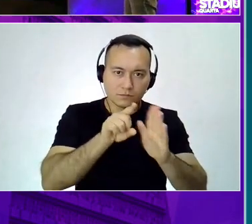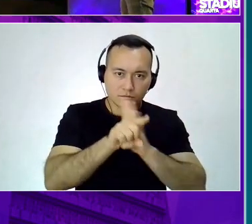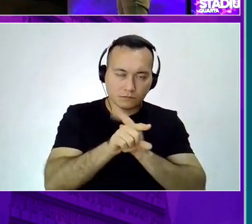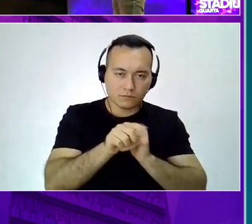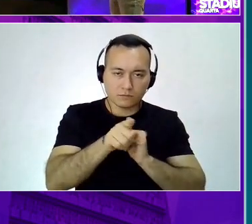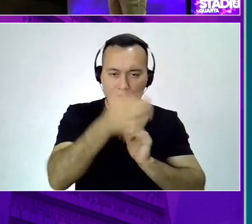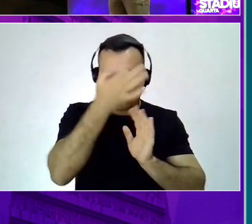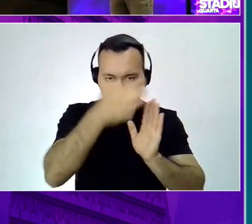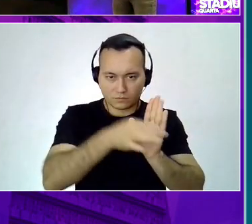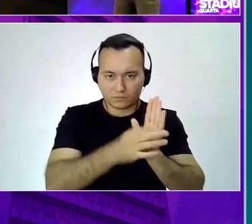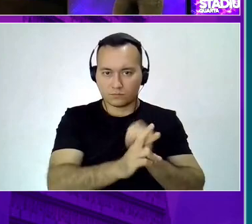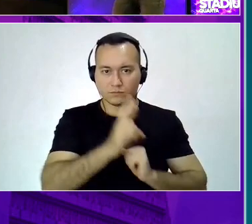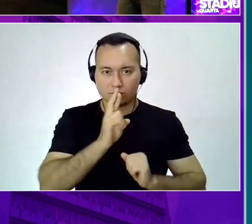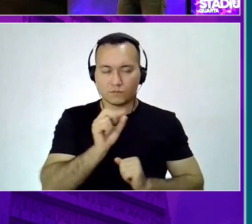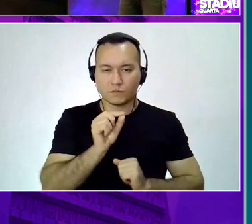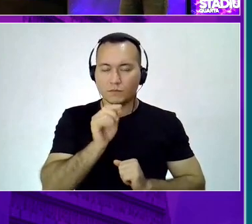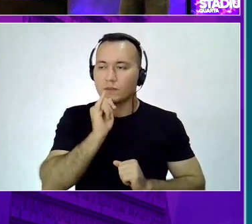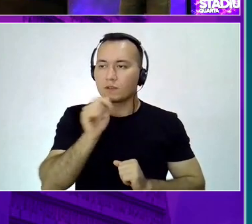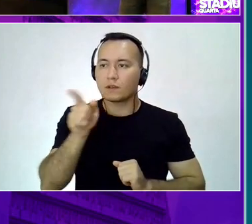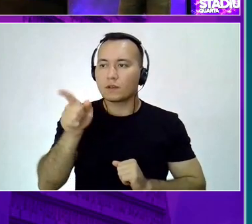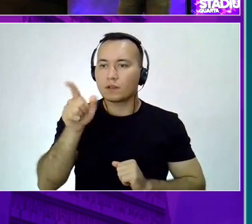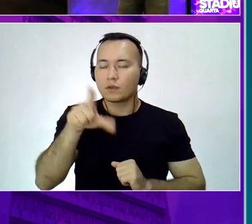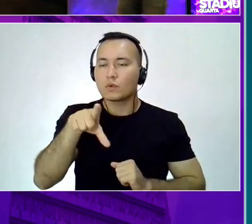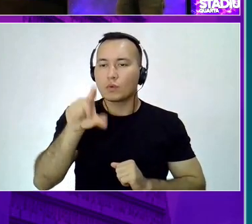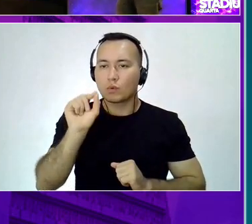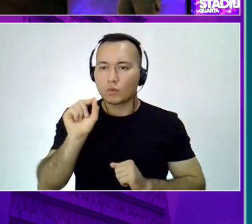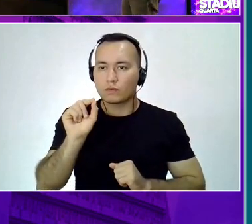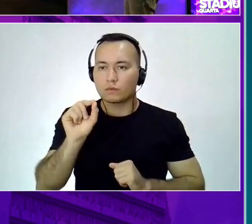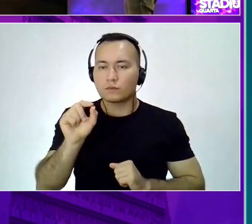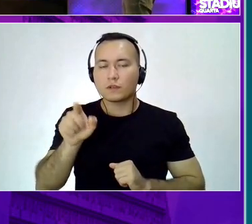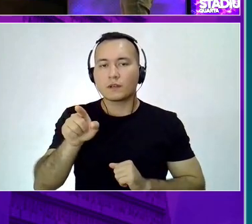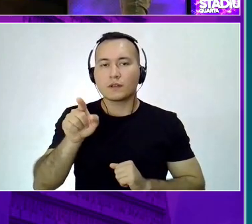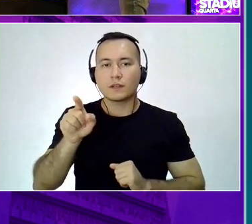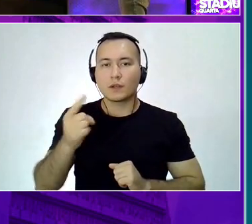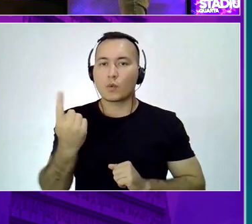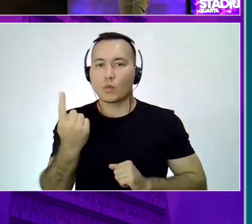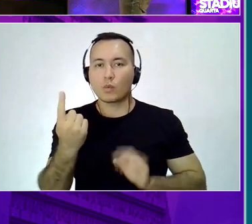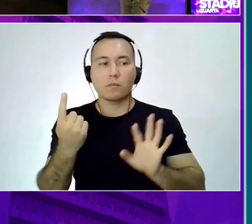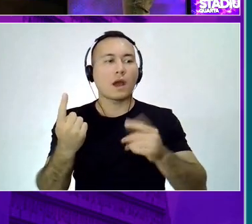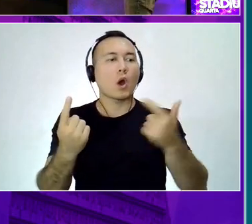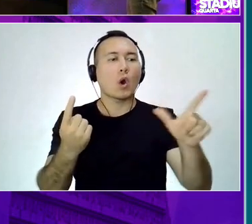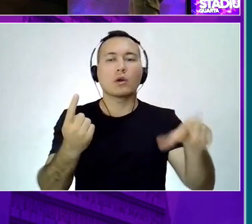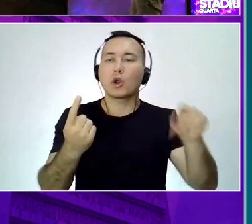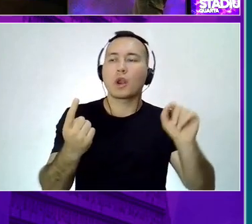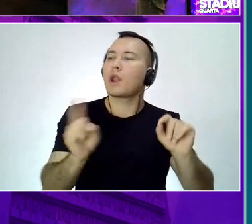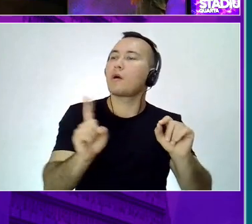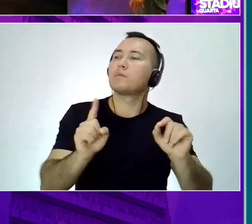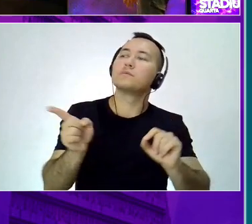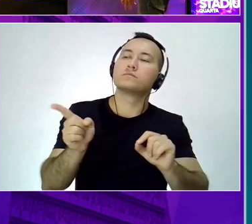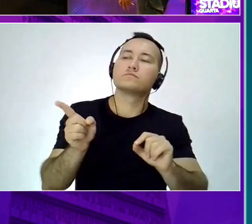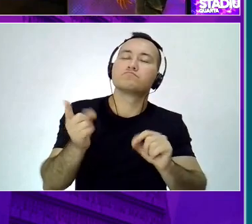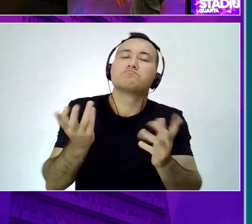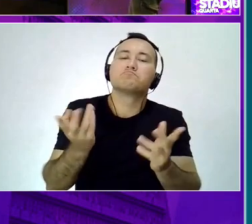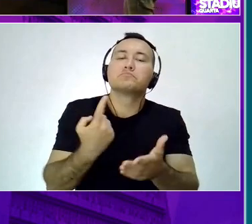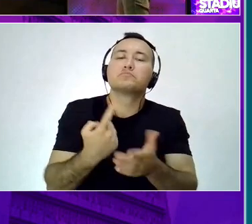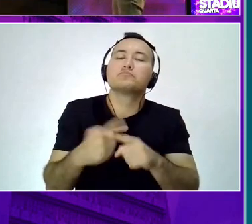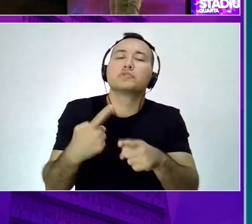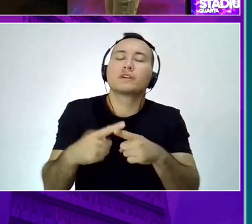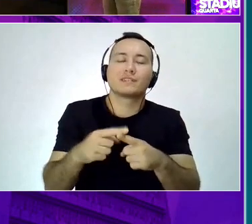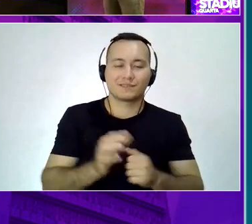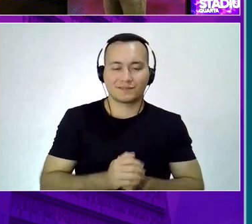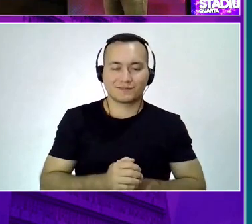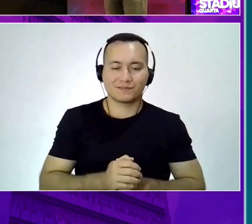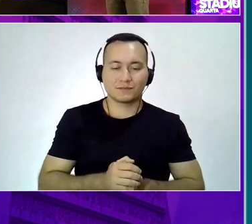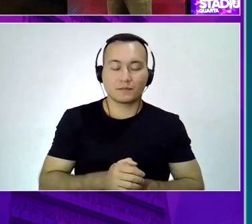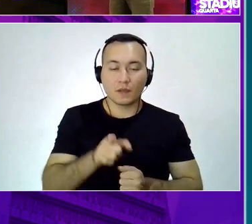resposta foi bem genérica. Porque era a melhor opção para o projeto. Mas se a gente utiliza o VectorStore. Ele processou todas essas informações. Ele falou. Porque eles tiveram